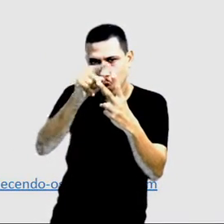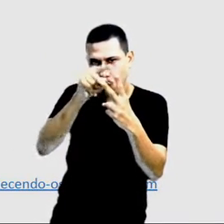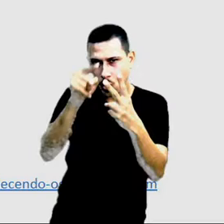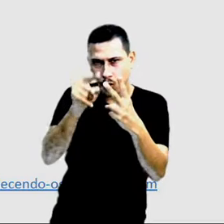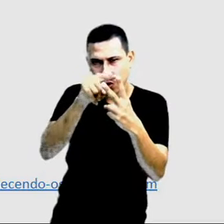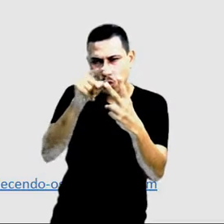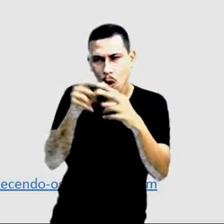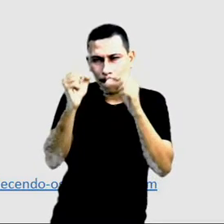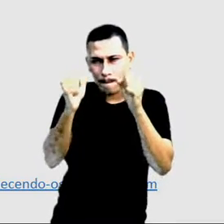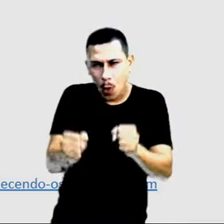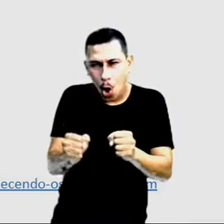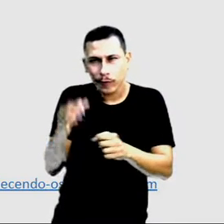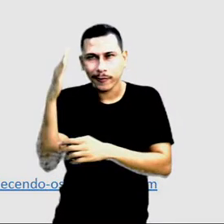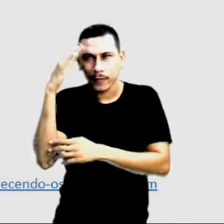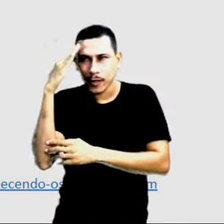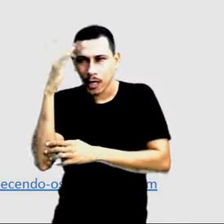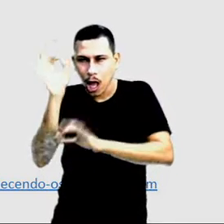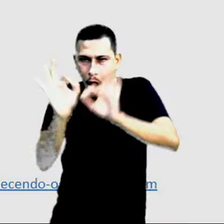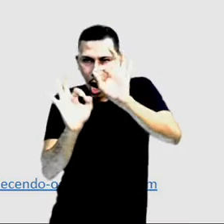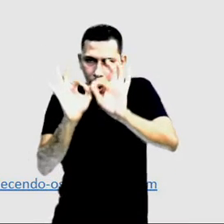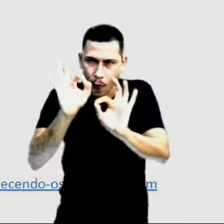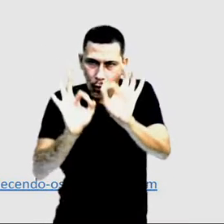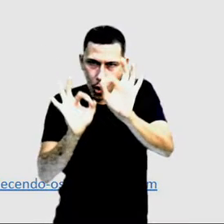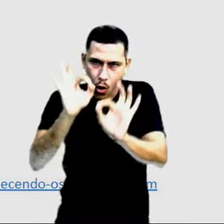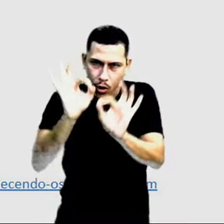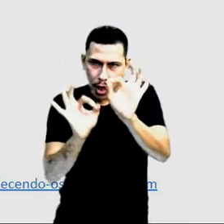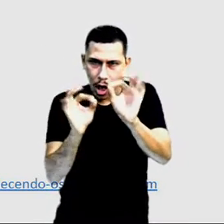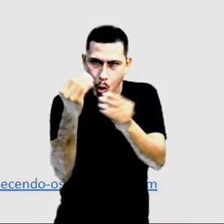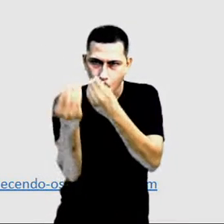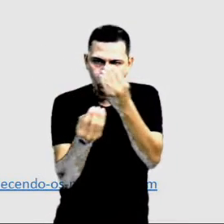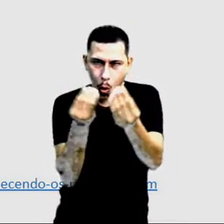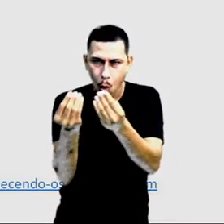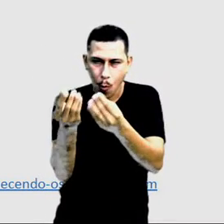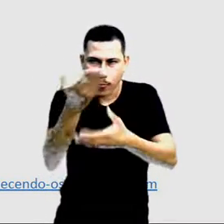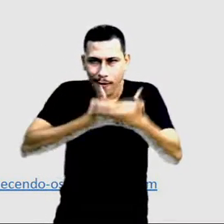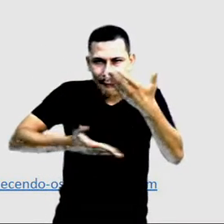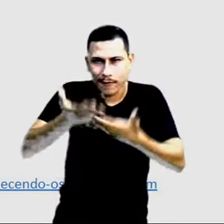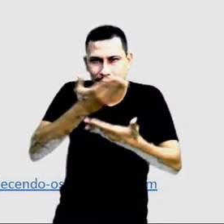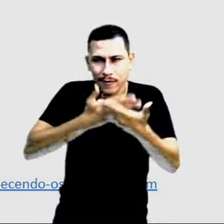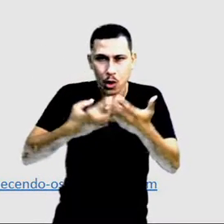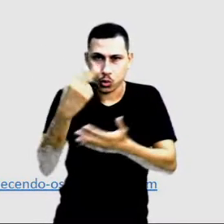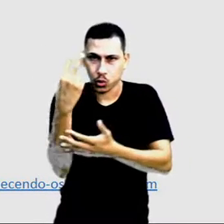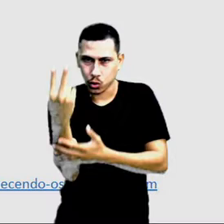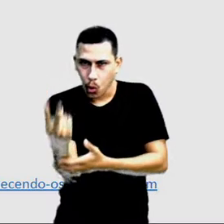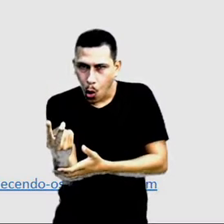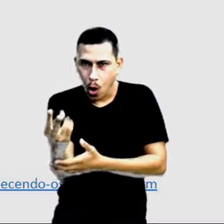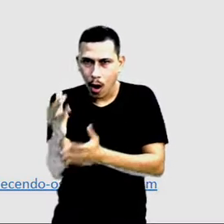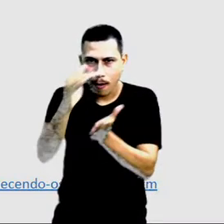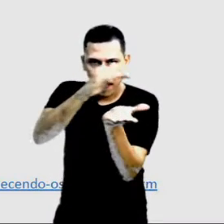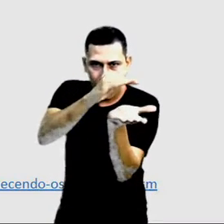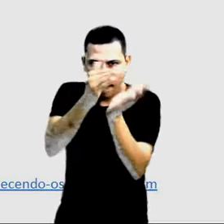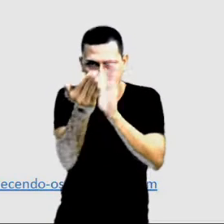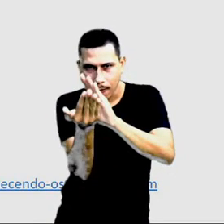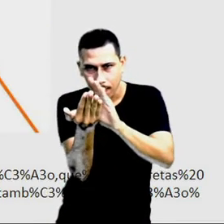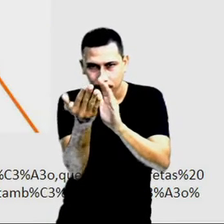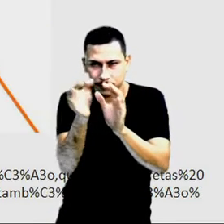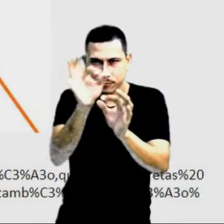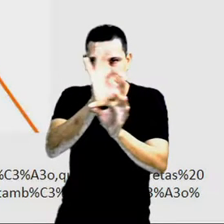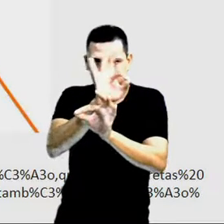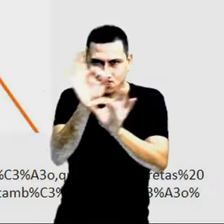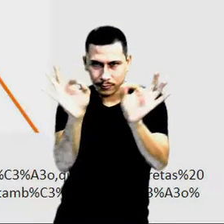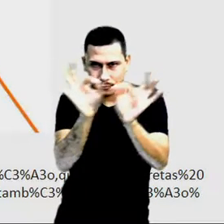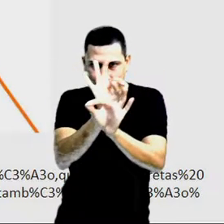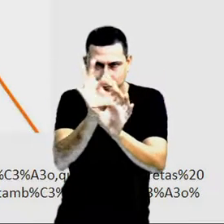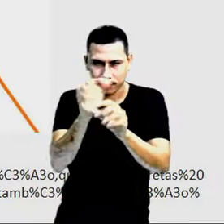é possível analisar a posição de uma com relação à outra. As chamadas posições relativas entre retas.